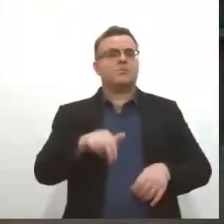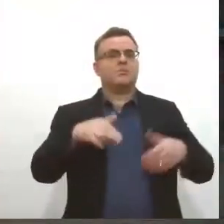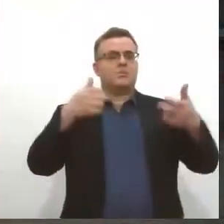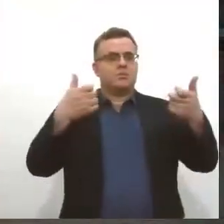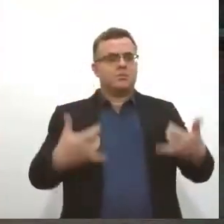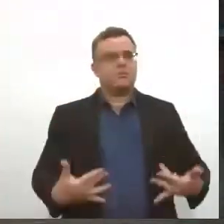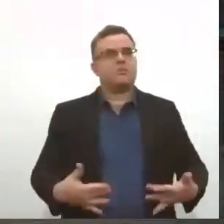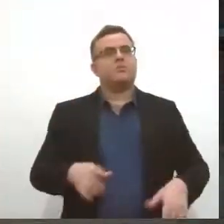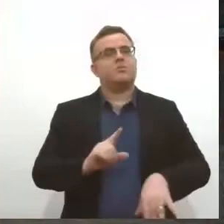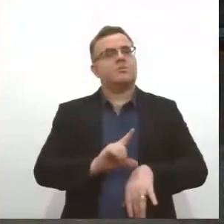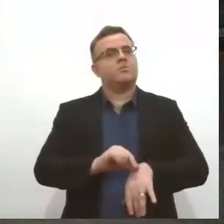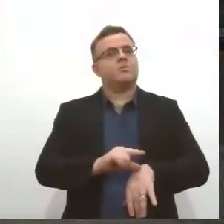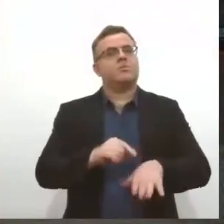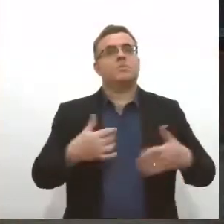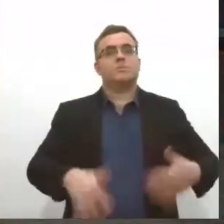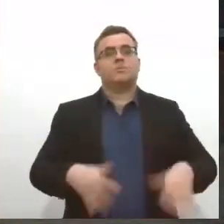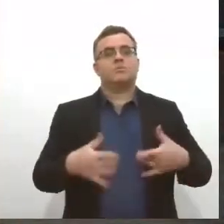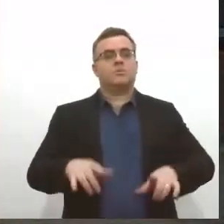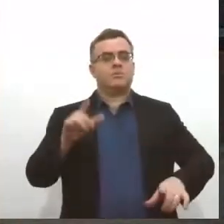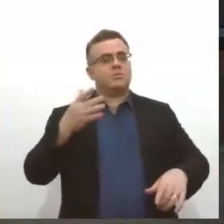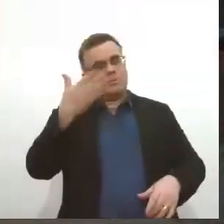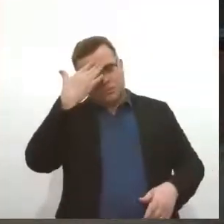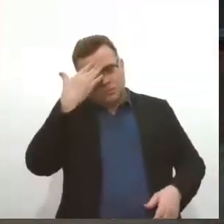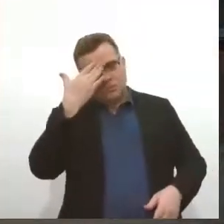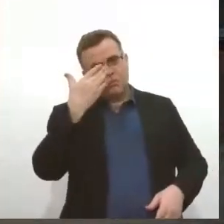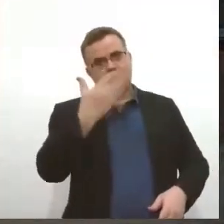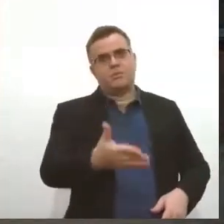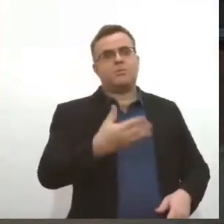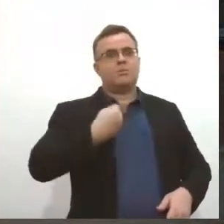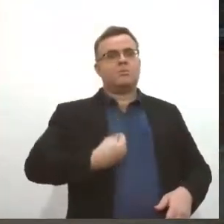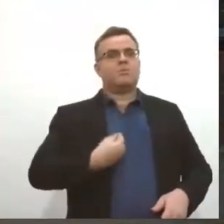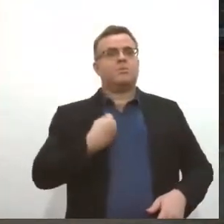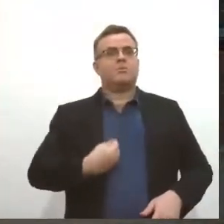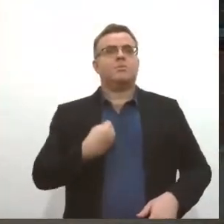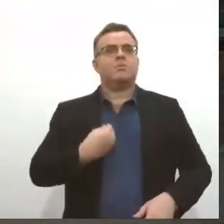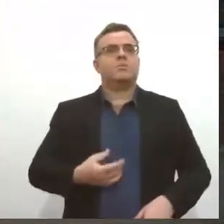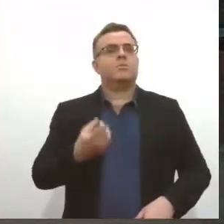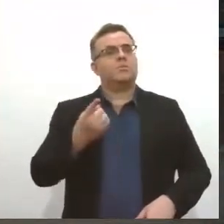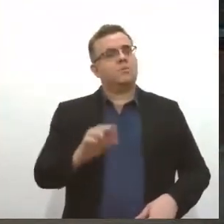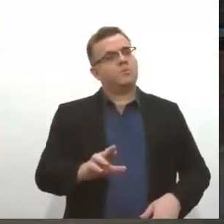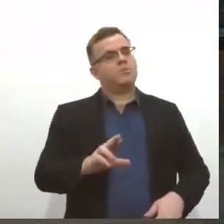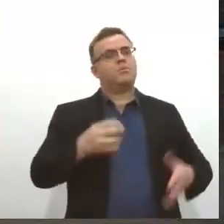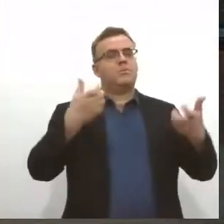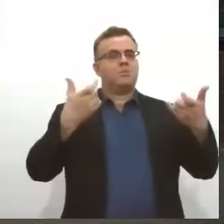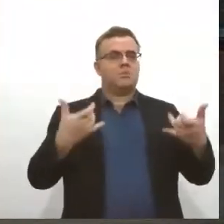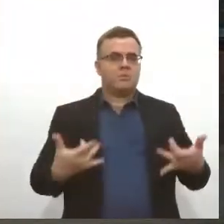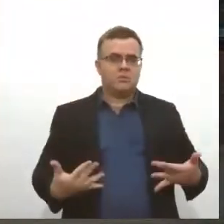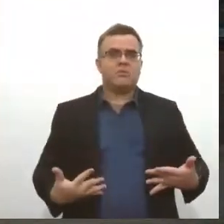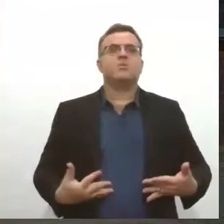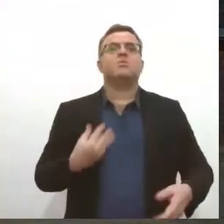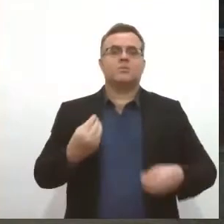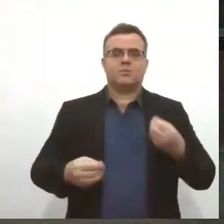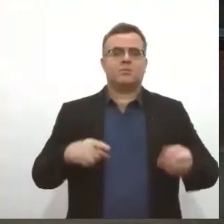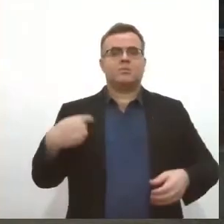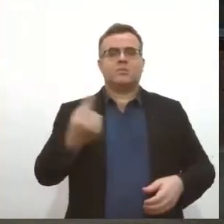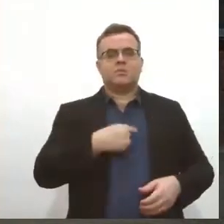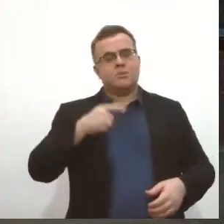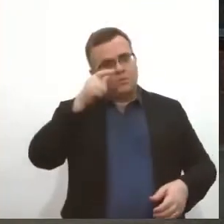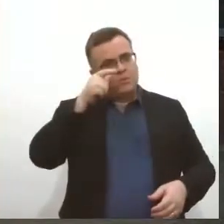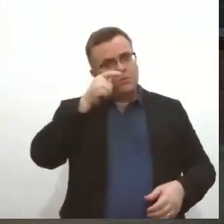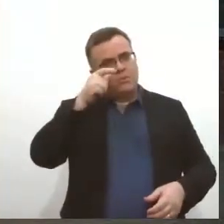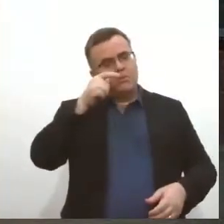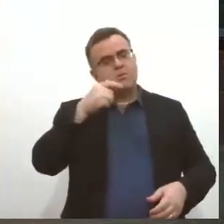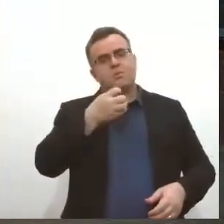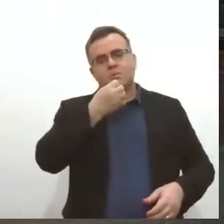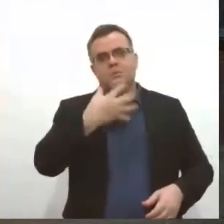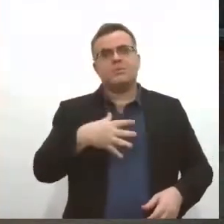corre em TV, né? Mas a gente agradece a participação da doutora Lilian aqui com a gente, dando essas informações precisas para os nossos telespectadores. Obrigada,